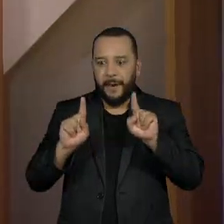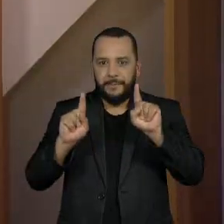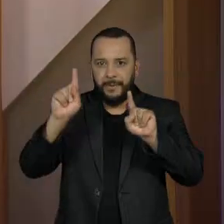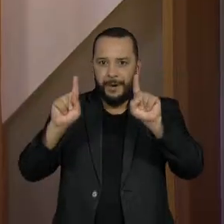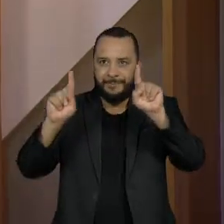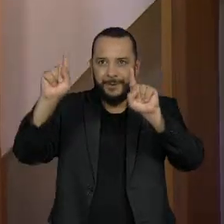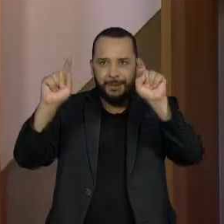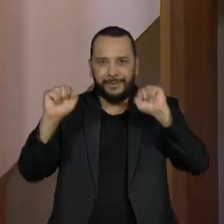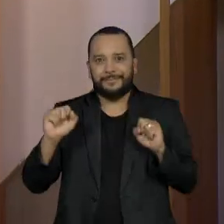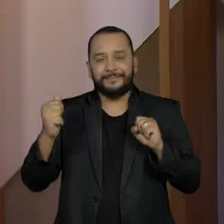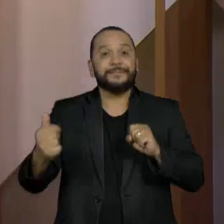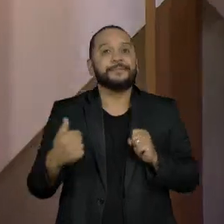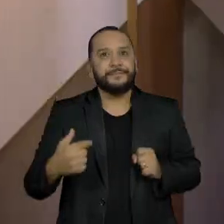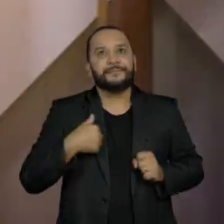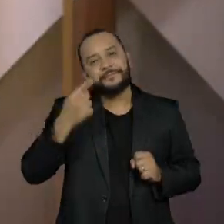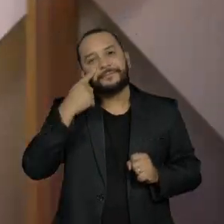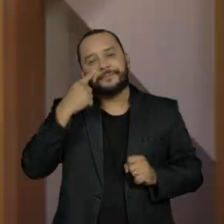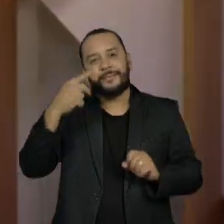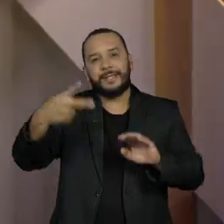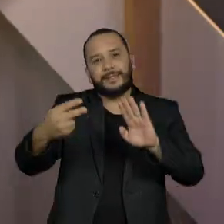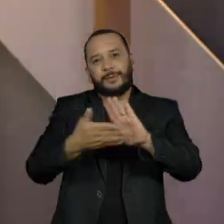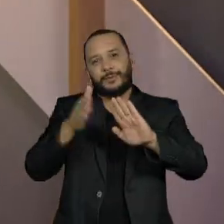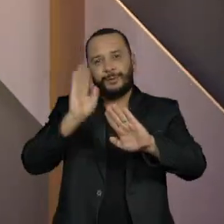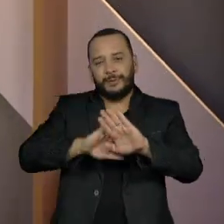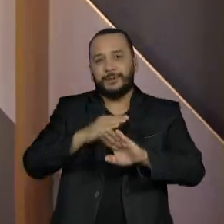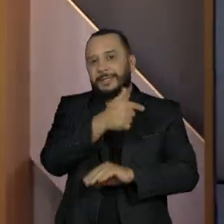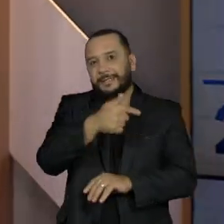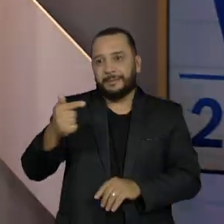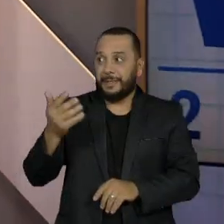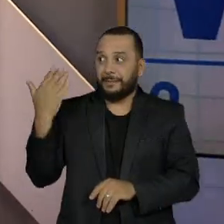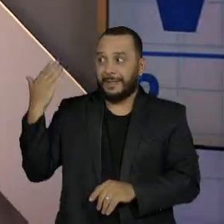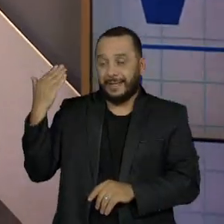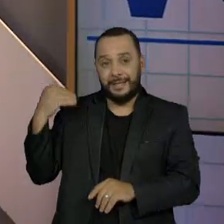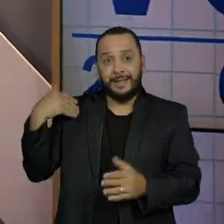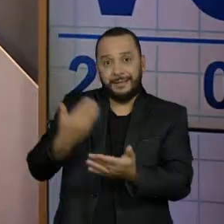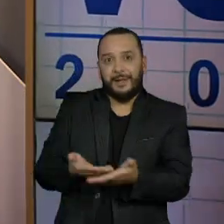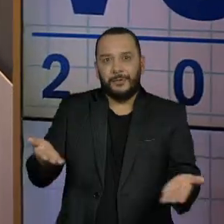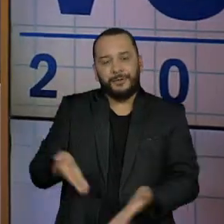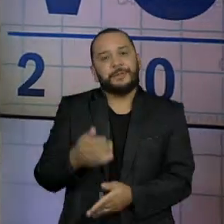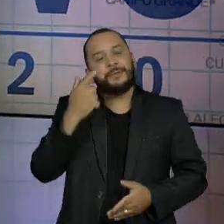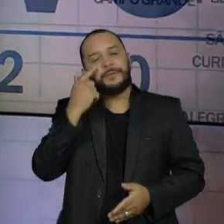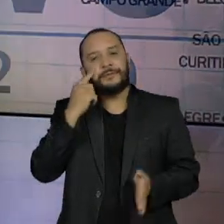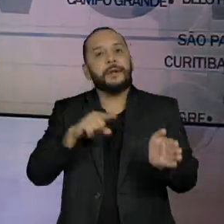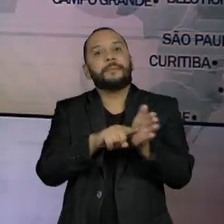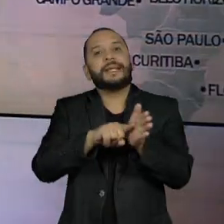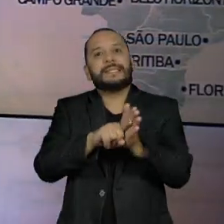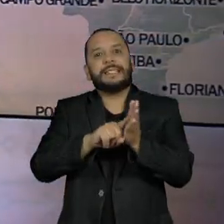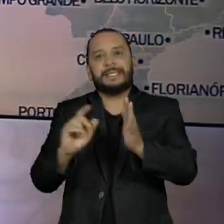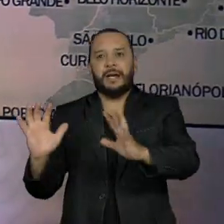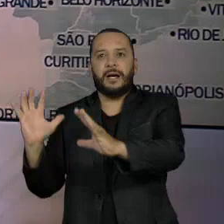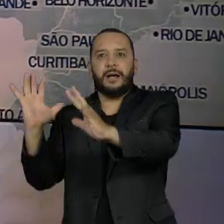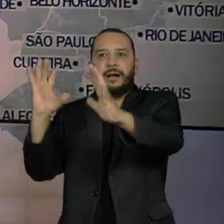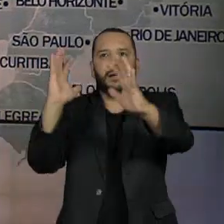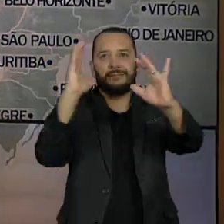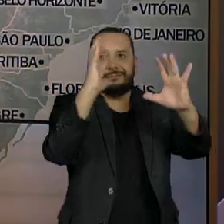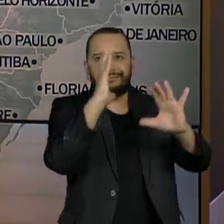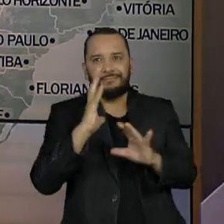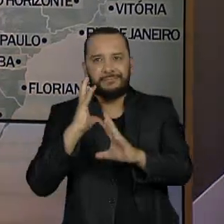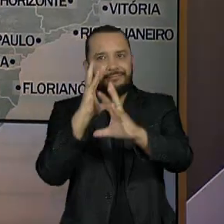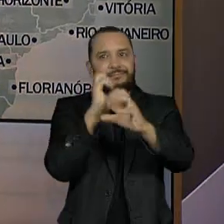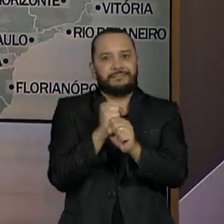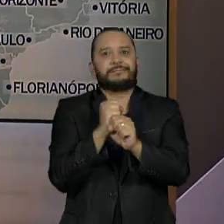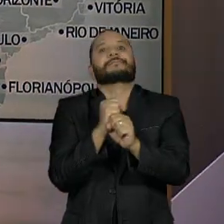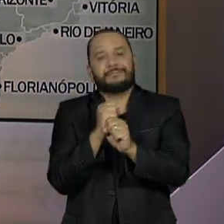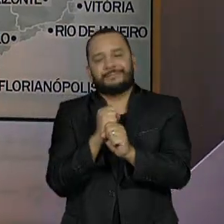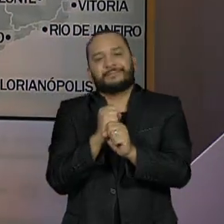coisa mudou na corrida do segundo turno desde a semana passada? Vamos conferir a partir de agora com a Pesquisa das Pesquisas, que agrega todas